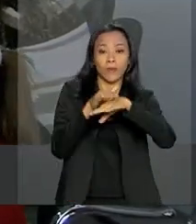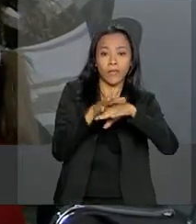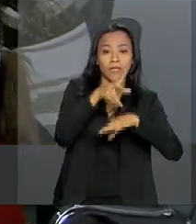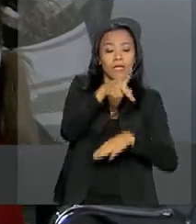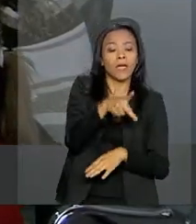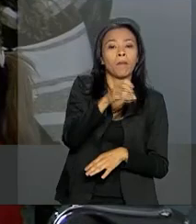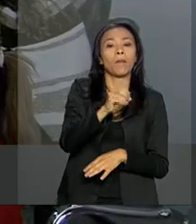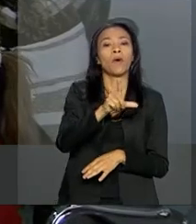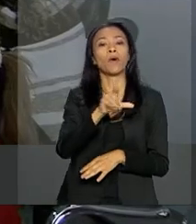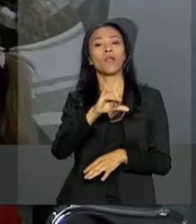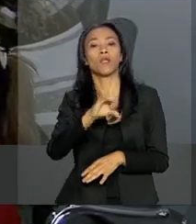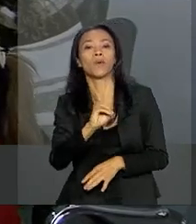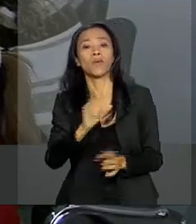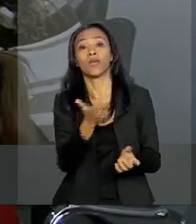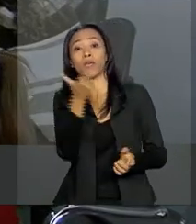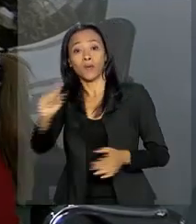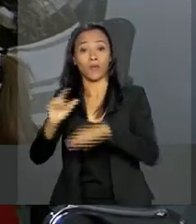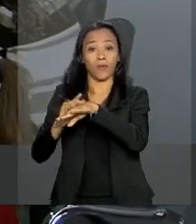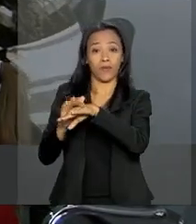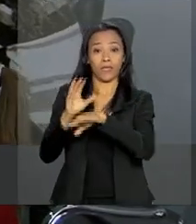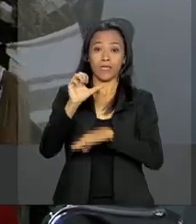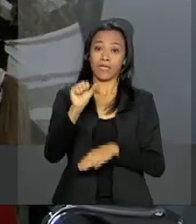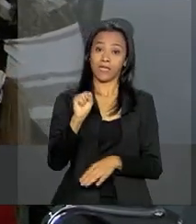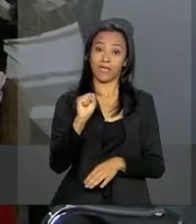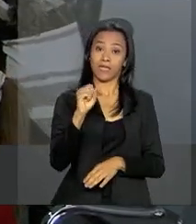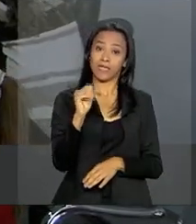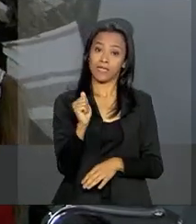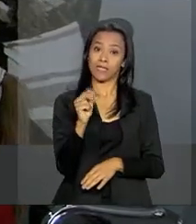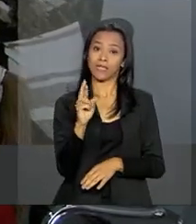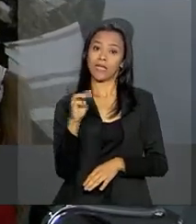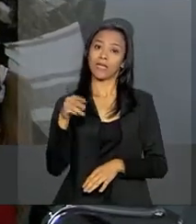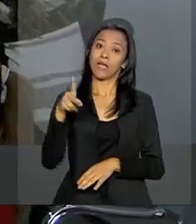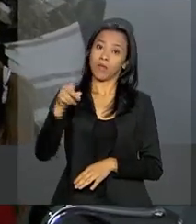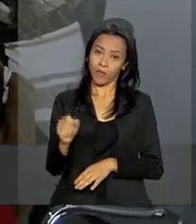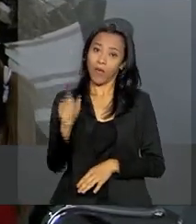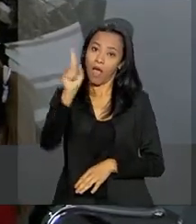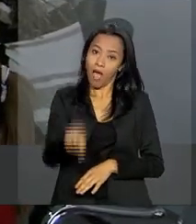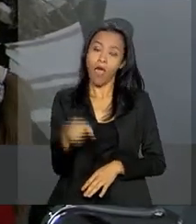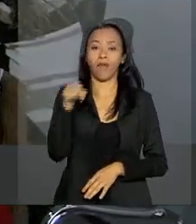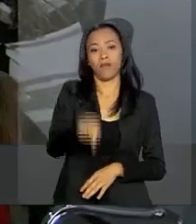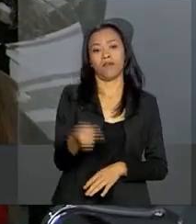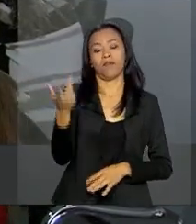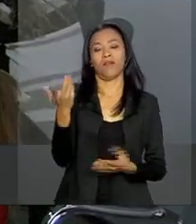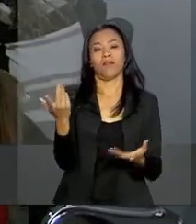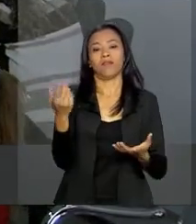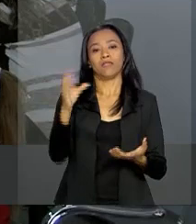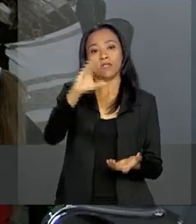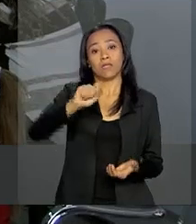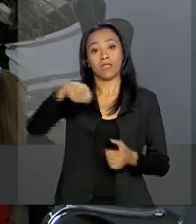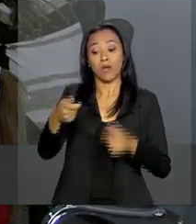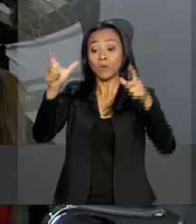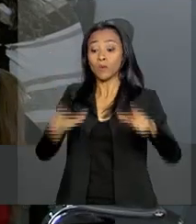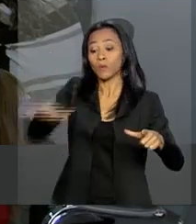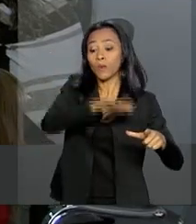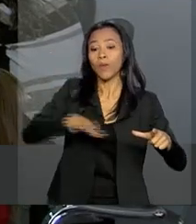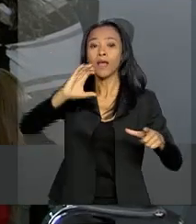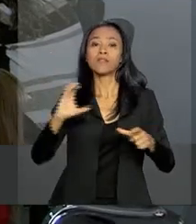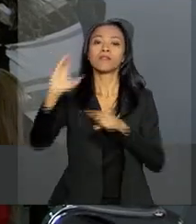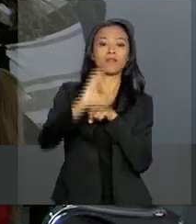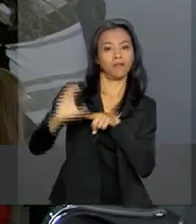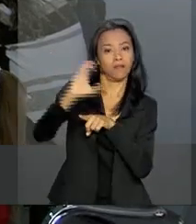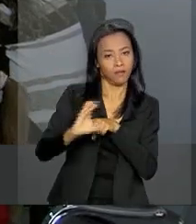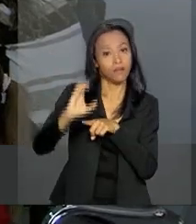e sarampo ocorre aqui neste posto de saúde de Ceilândia, aqui no Distrito Federal. Em todo o país, mais de